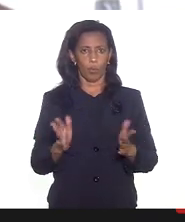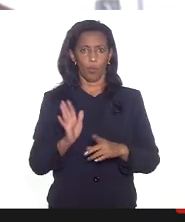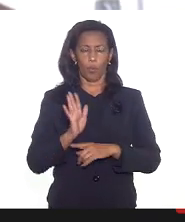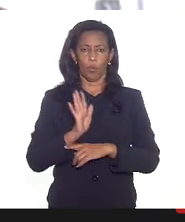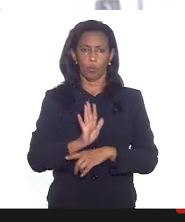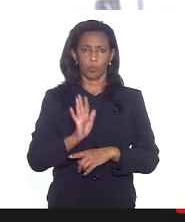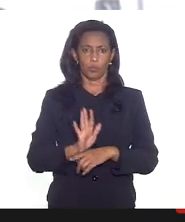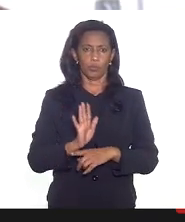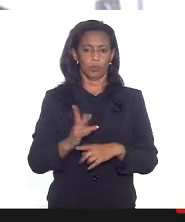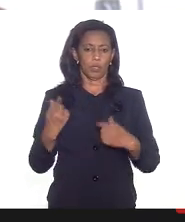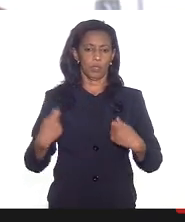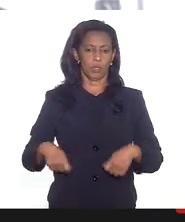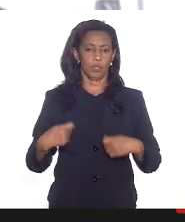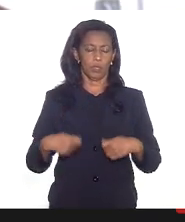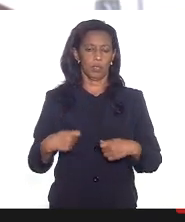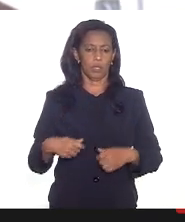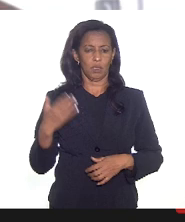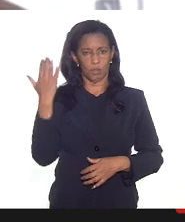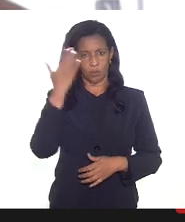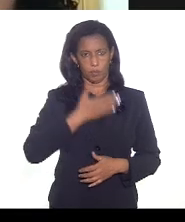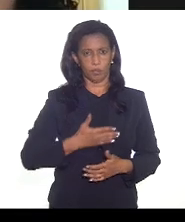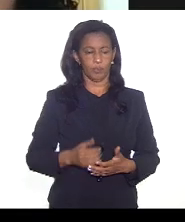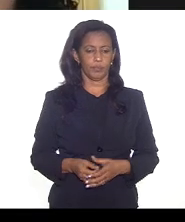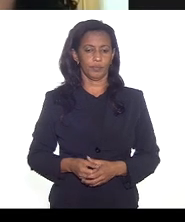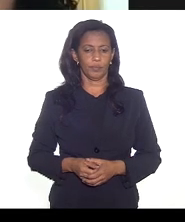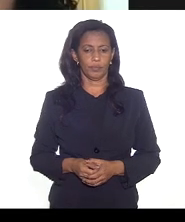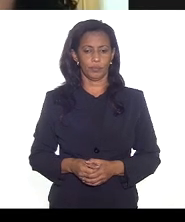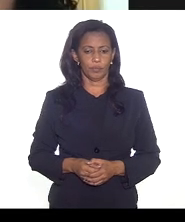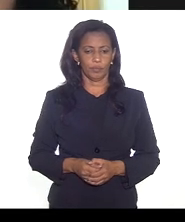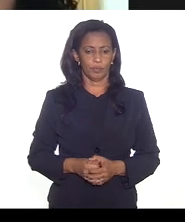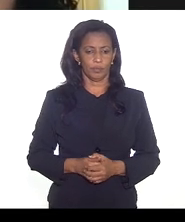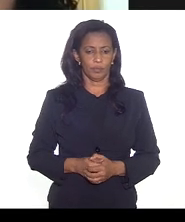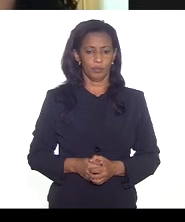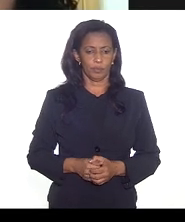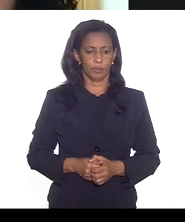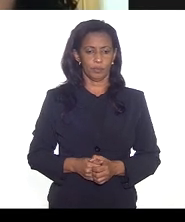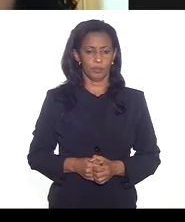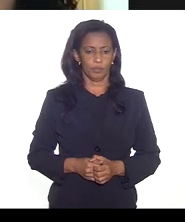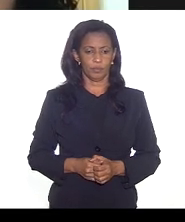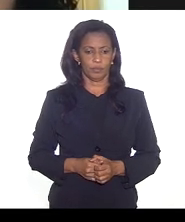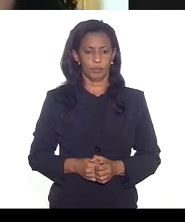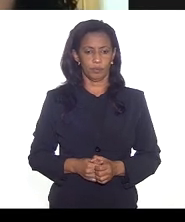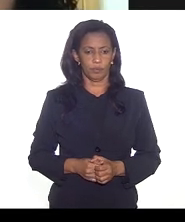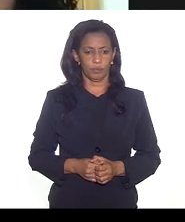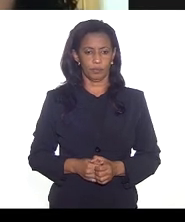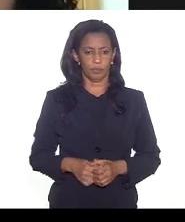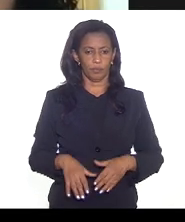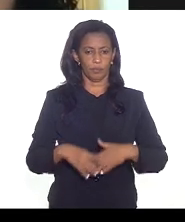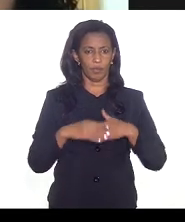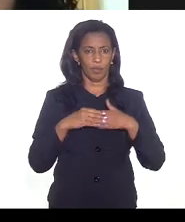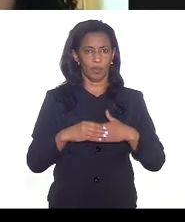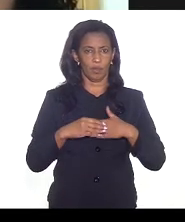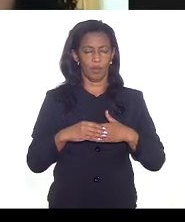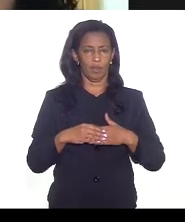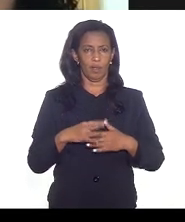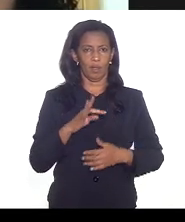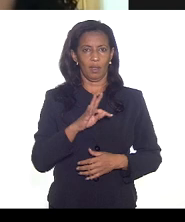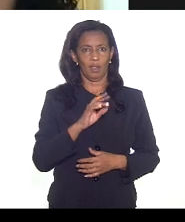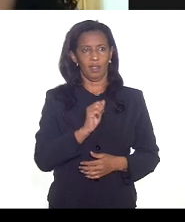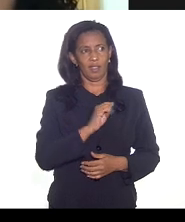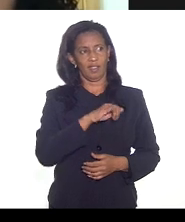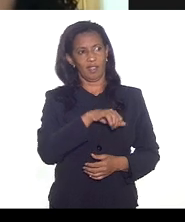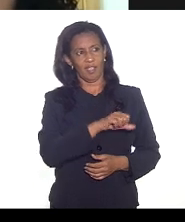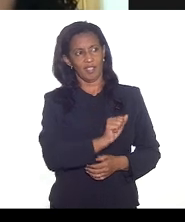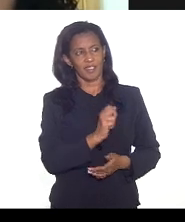orientação ou necessidade dos presentes Obrigada doutora Alessandra cumprimento para a doutora Thaisa que sempre